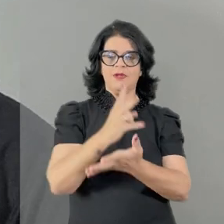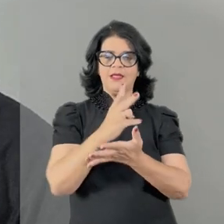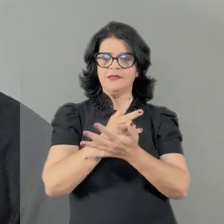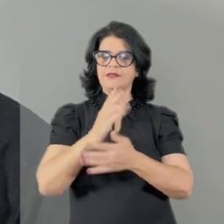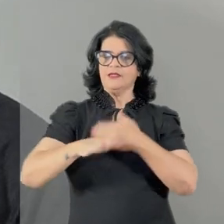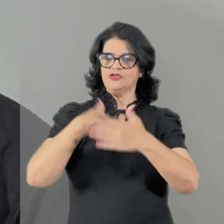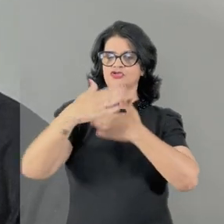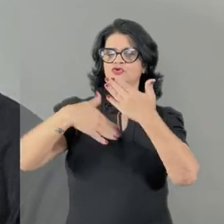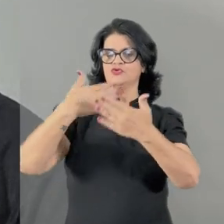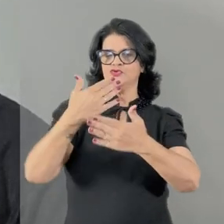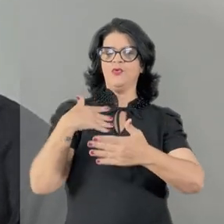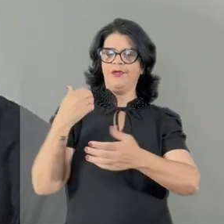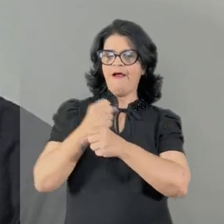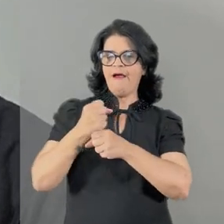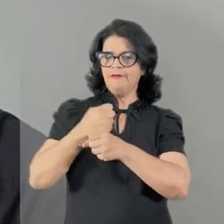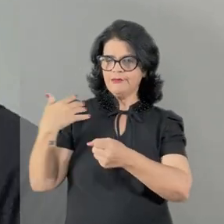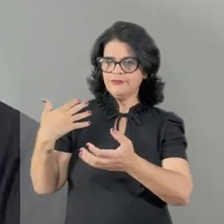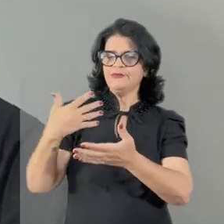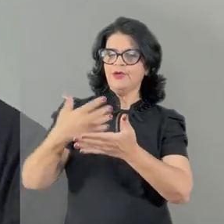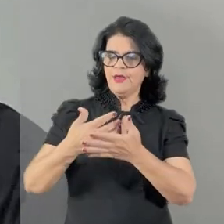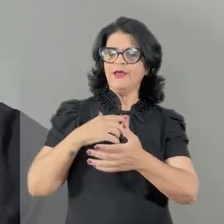sempre quis construir ao longo de sua carreira.